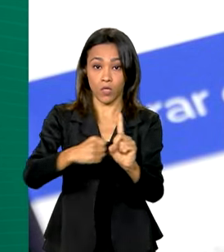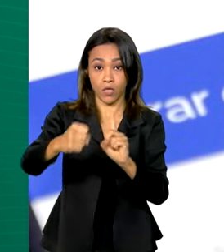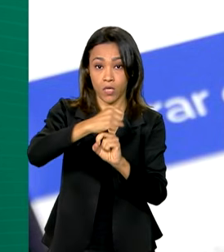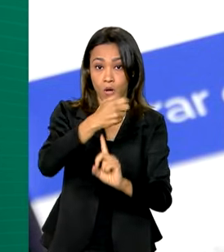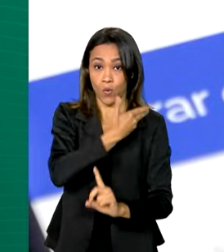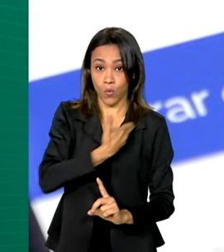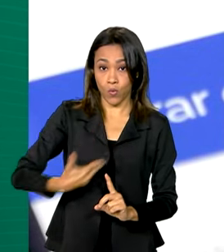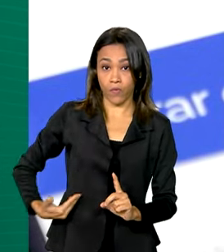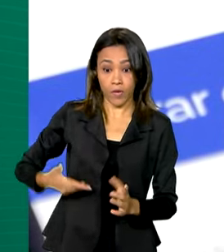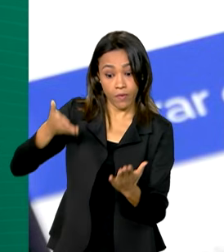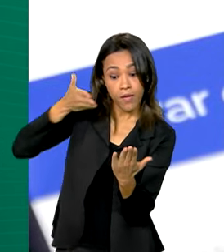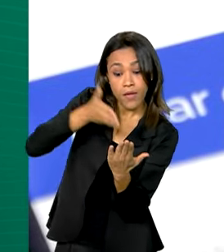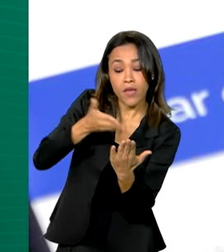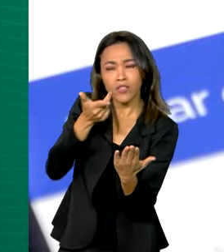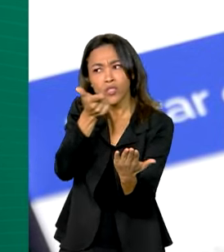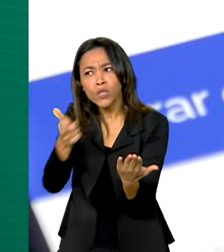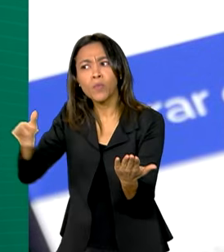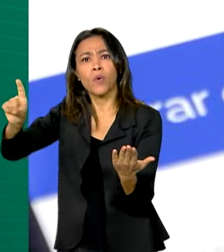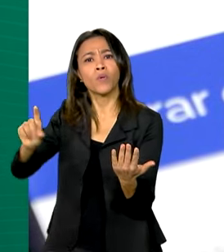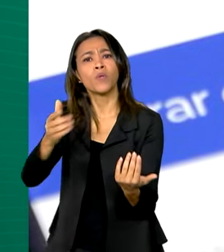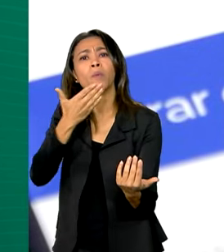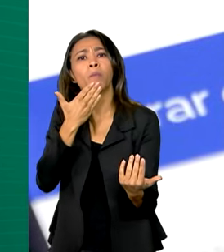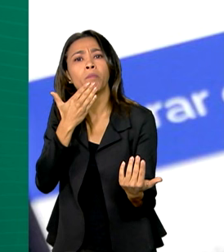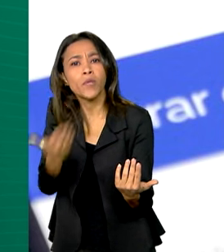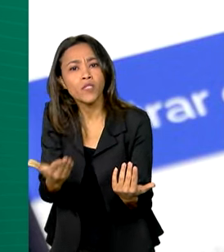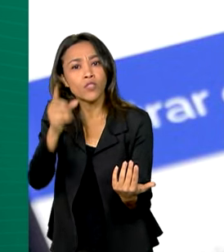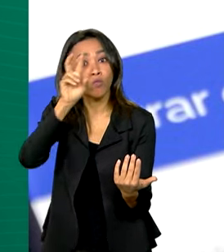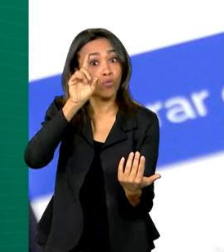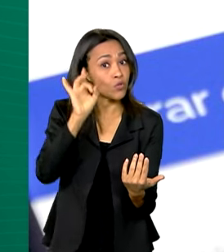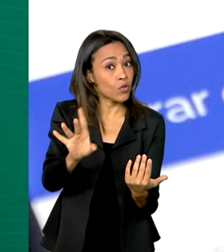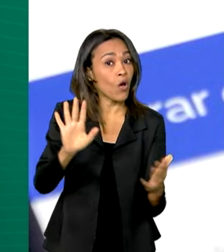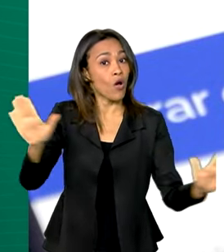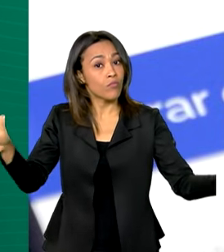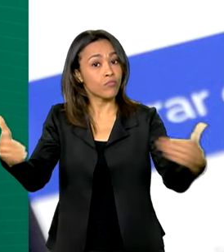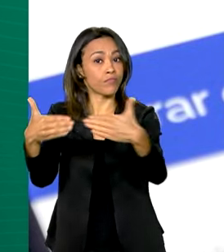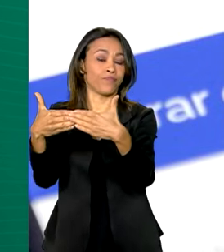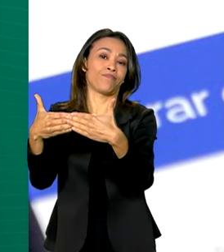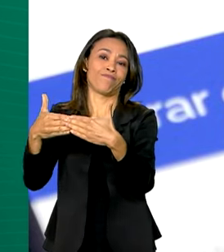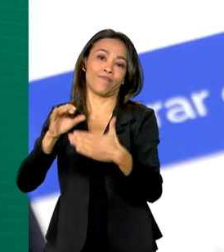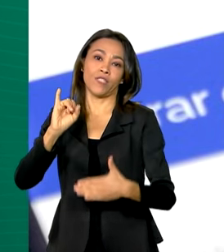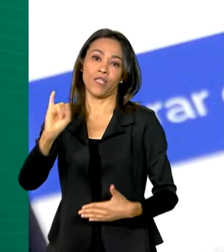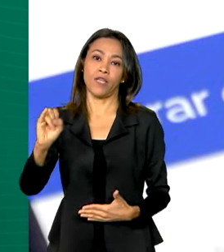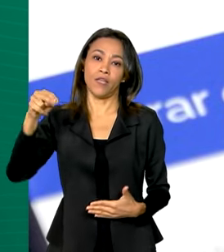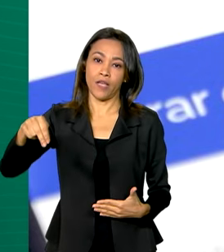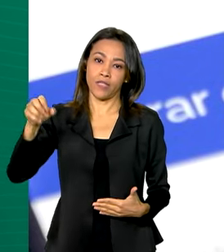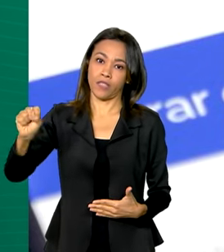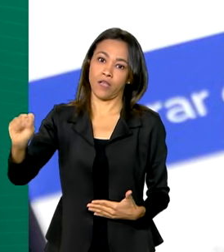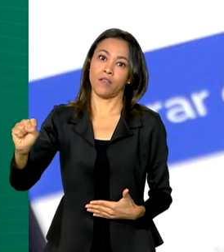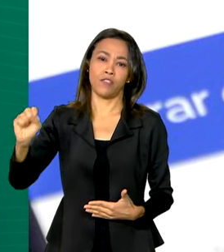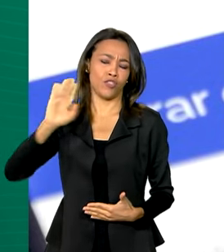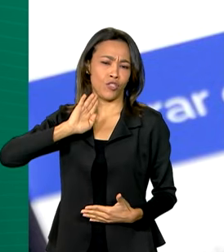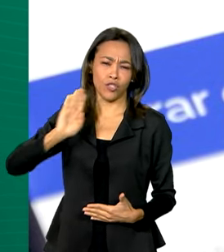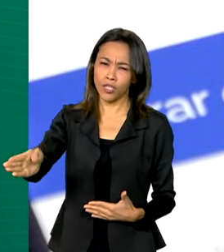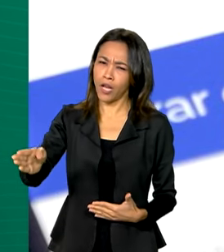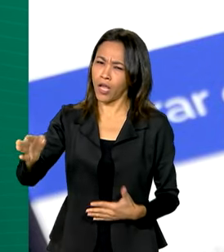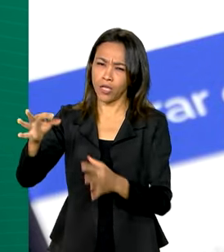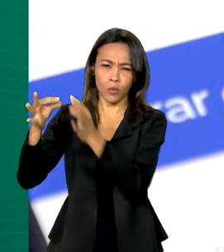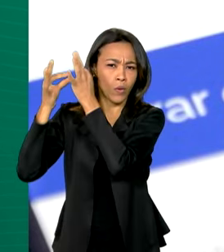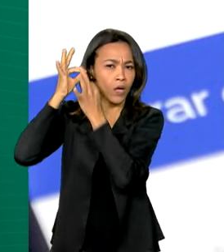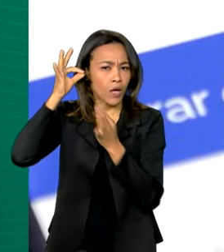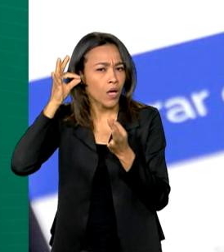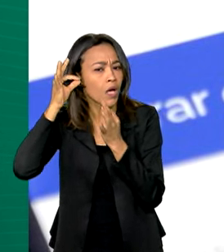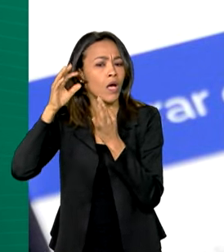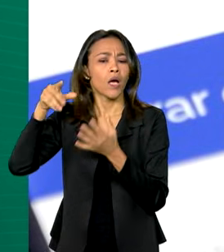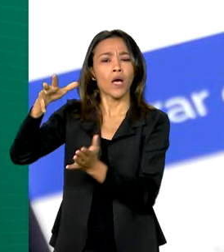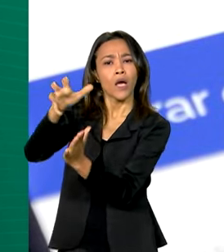Este e qualquer outro pedido deve ser feito apenas pelos canais oficiais de atendimento do INSS, o aplicativo